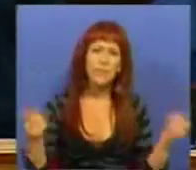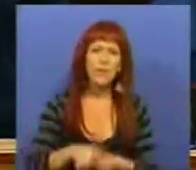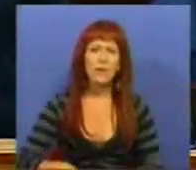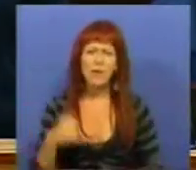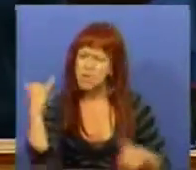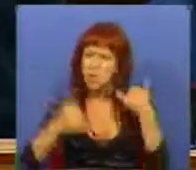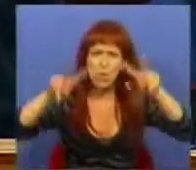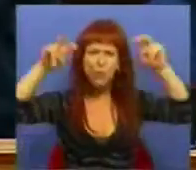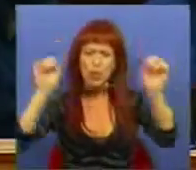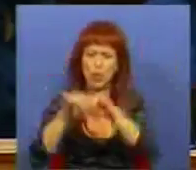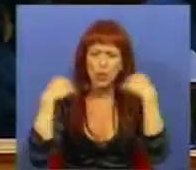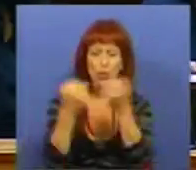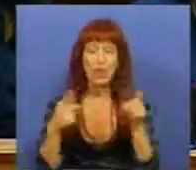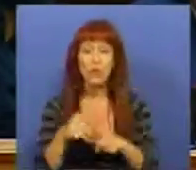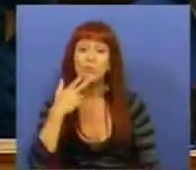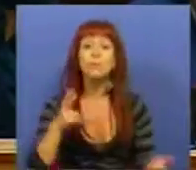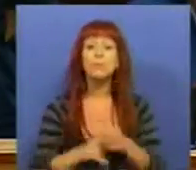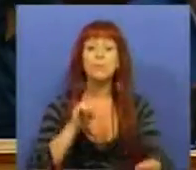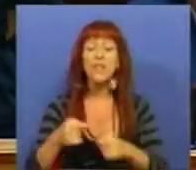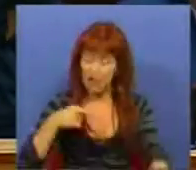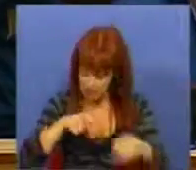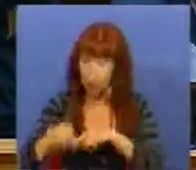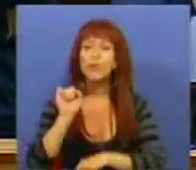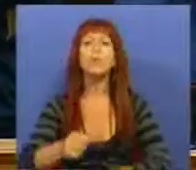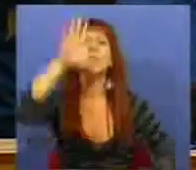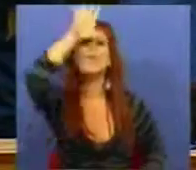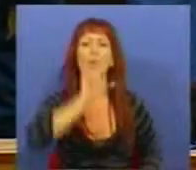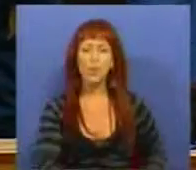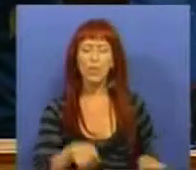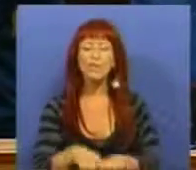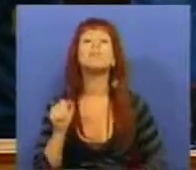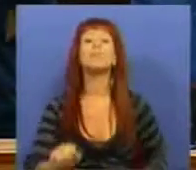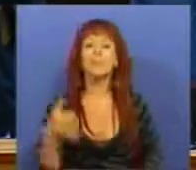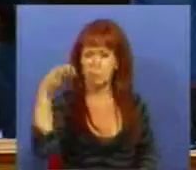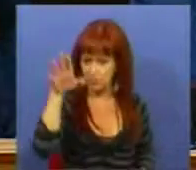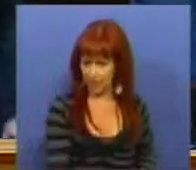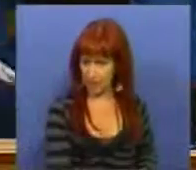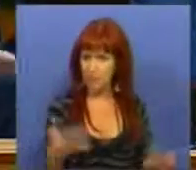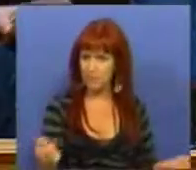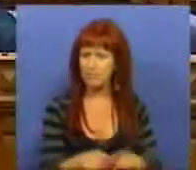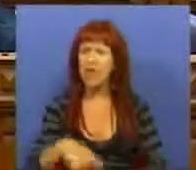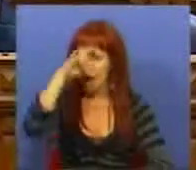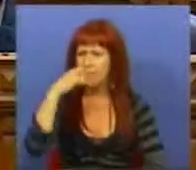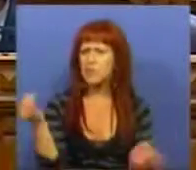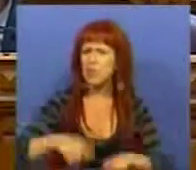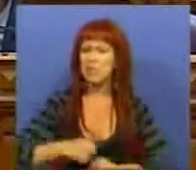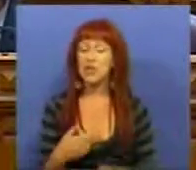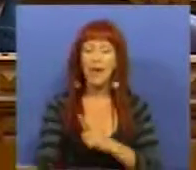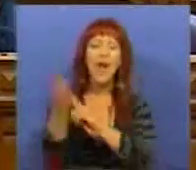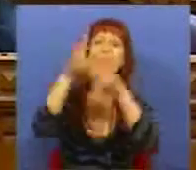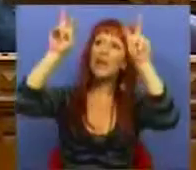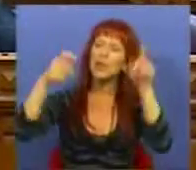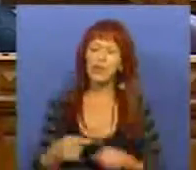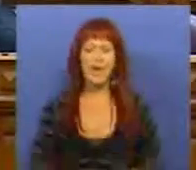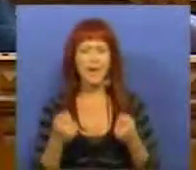violência social é, na verdade, a política do Governo do Partido Socialista. Lembremos-nos ainda da bandeira do